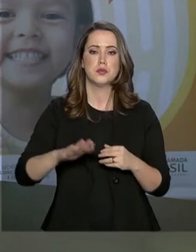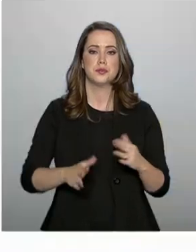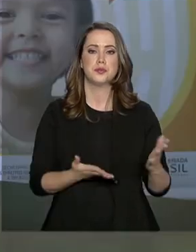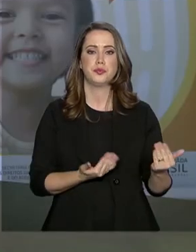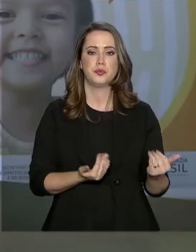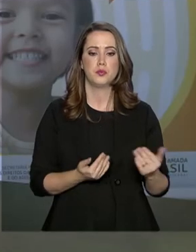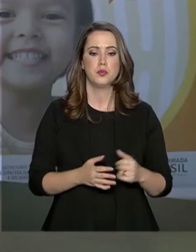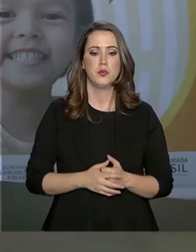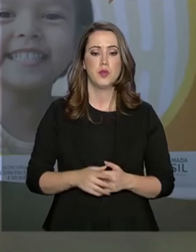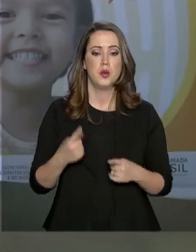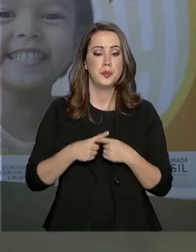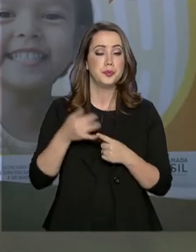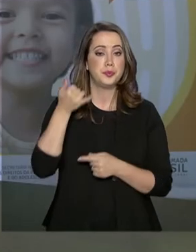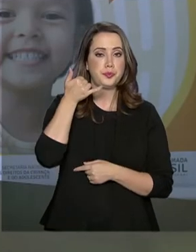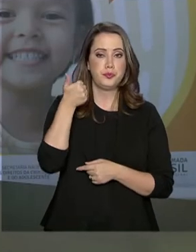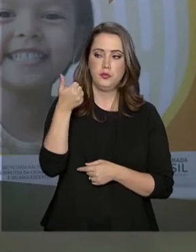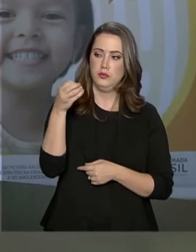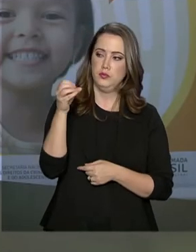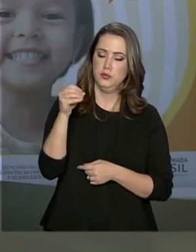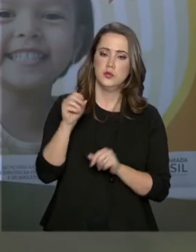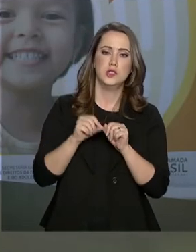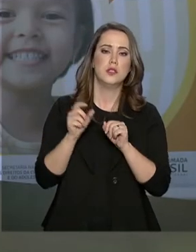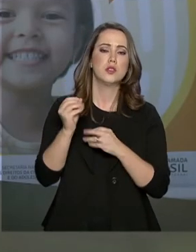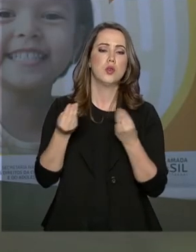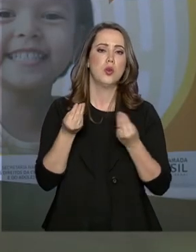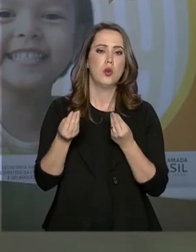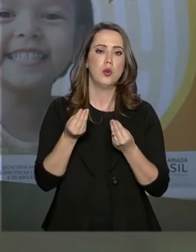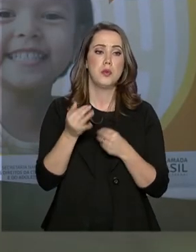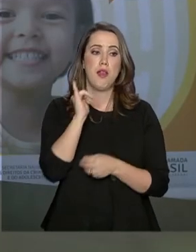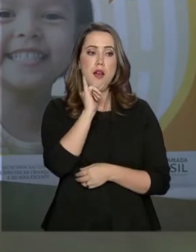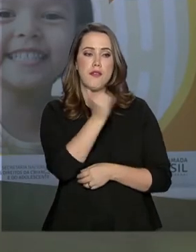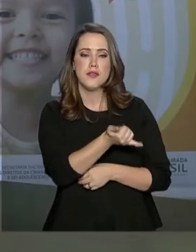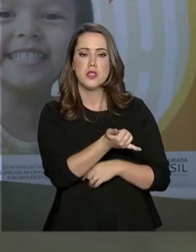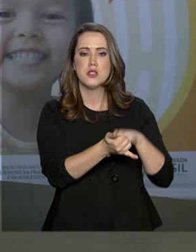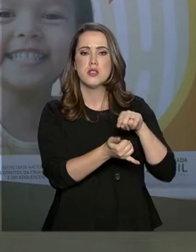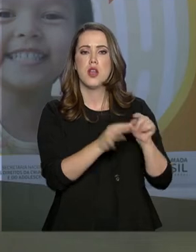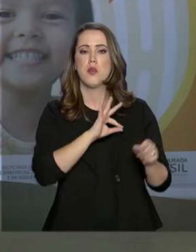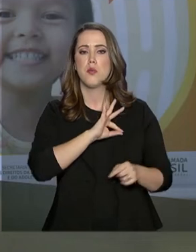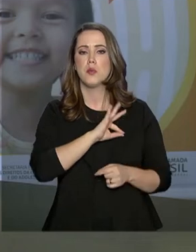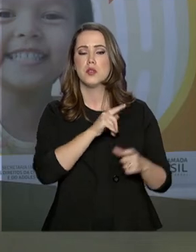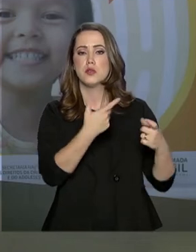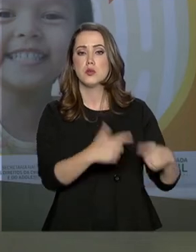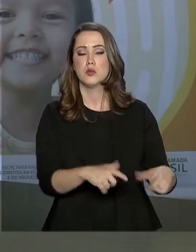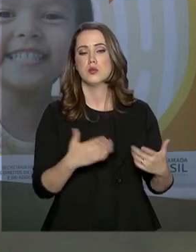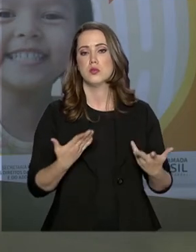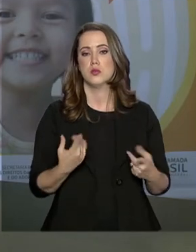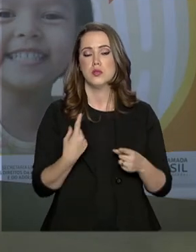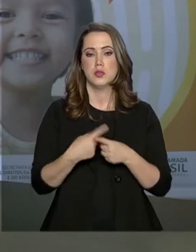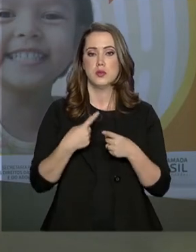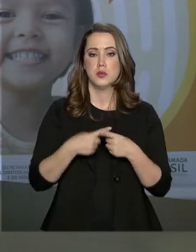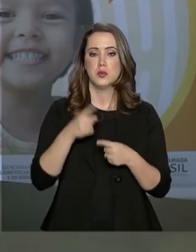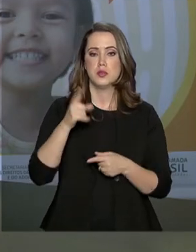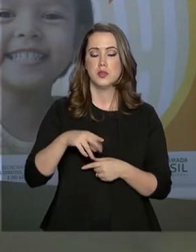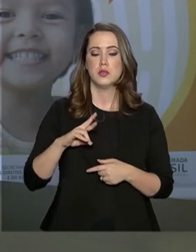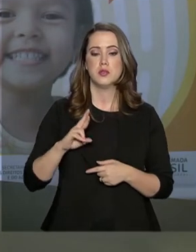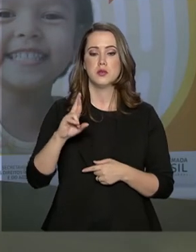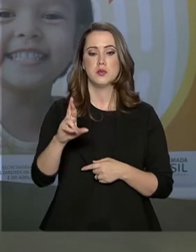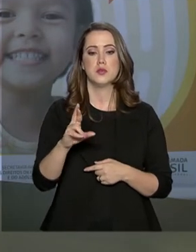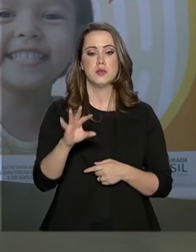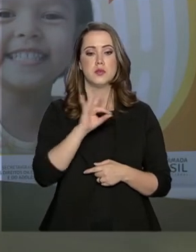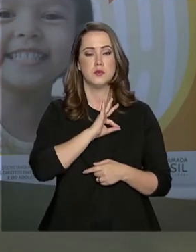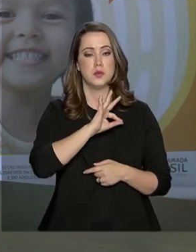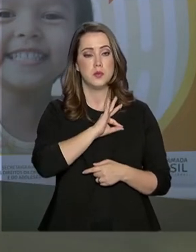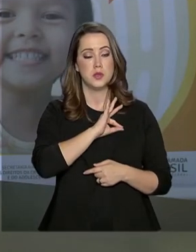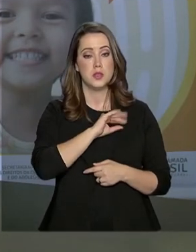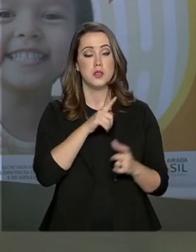e adolescentes. O o Disque 100 faz? Ele passa a demanda para a polícia local, porque é responsabilidade dos